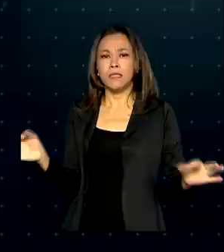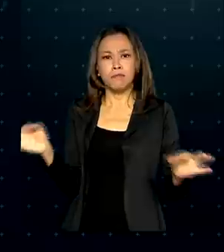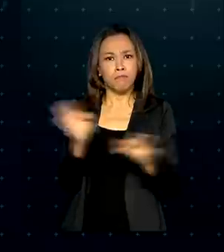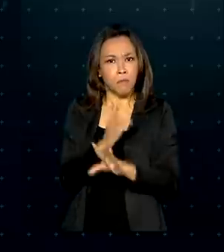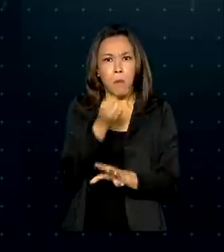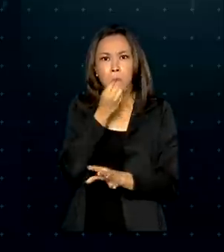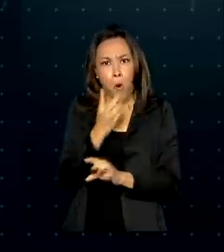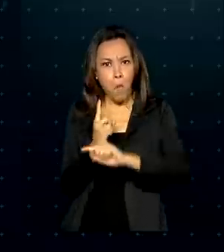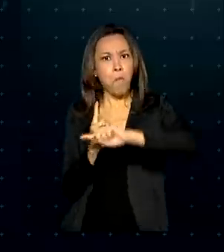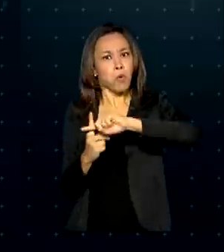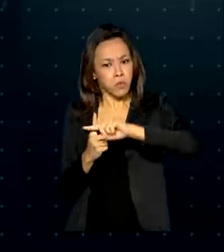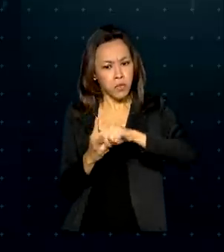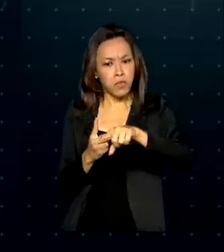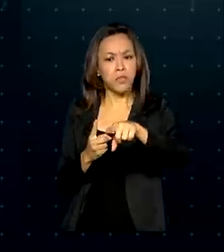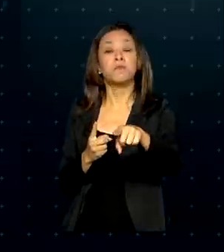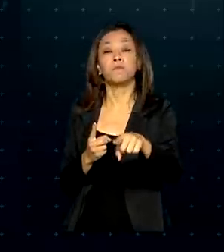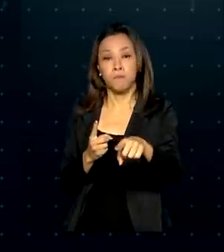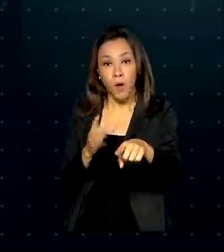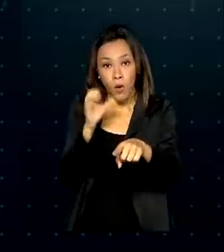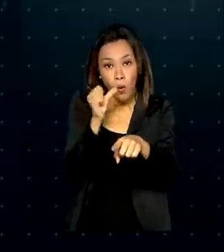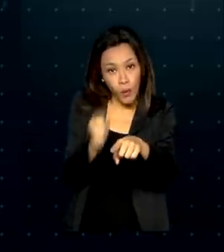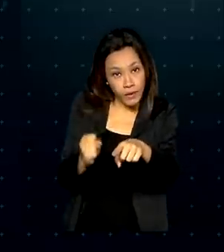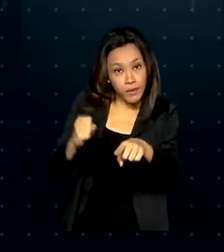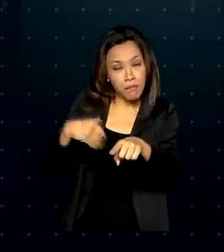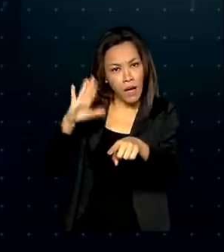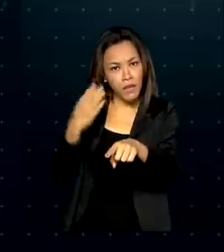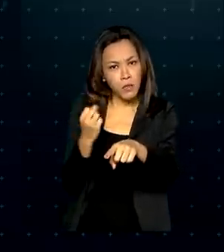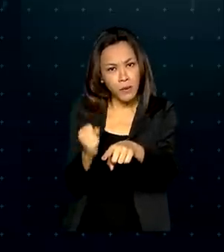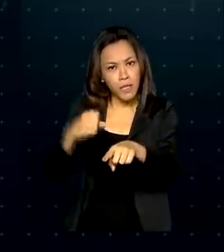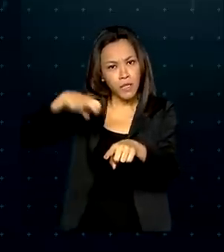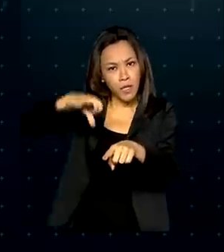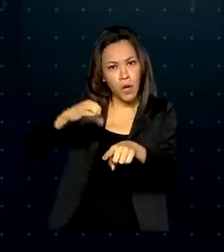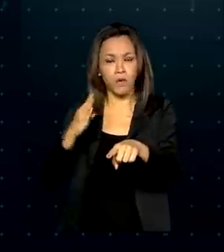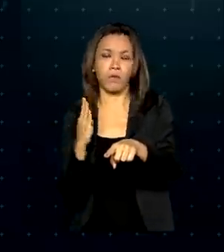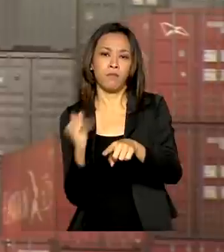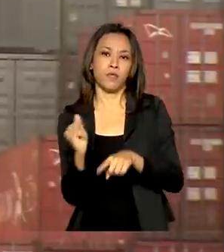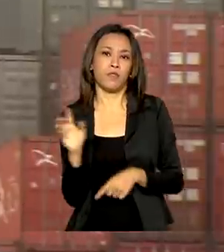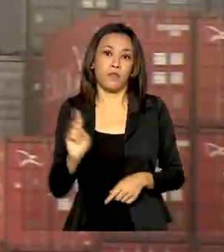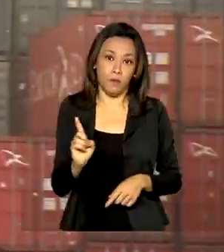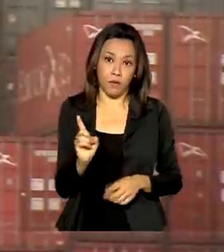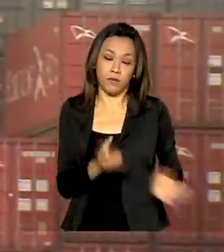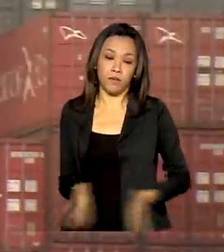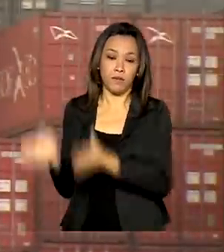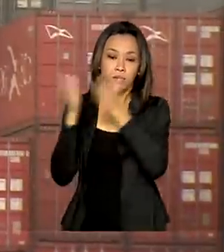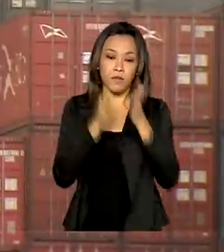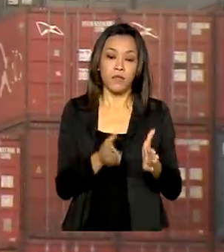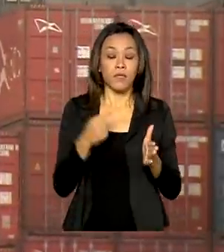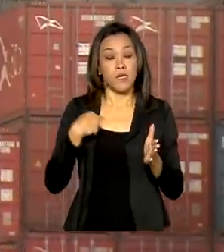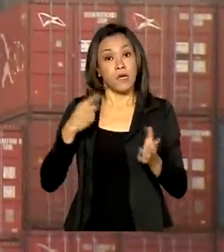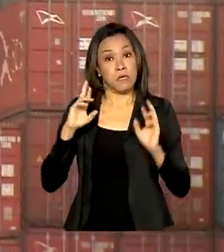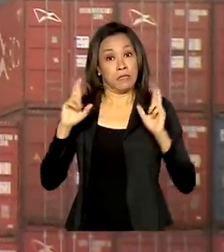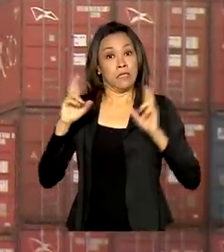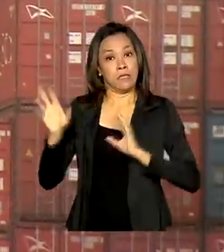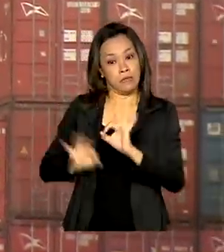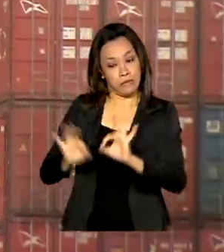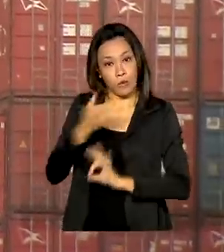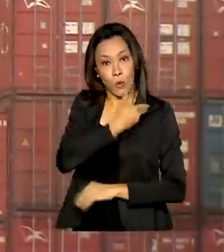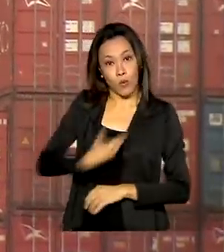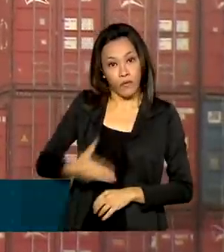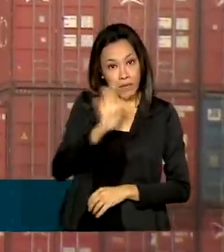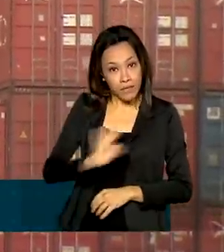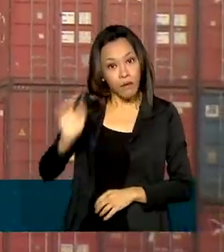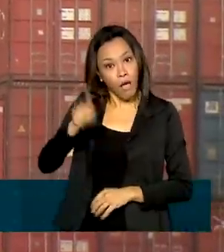com saldo positivo de mais de 89 bilhões de dólares. A previsão do governo brasileiro é de